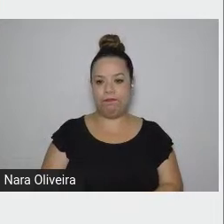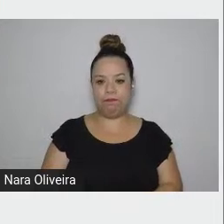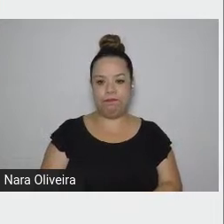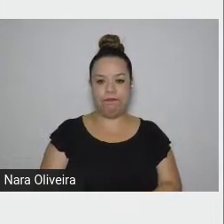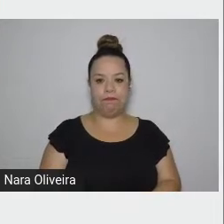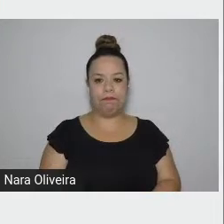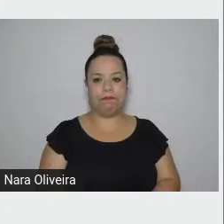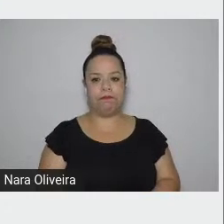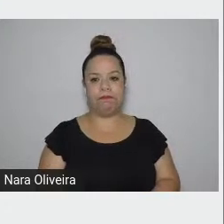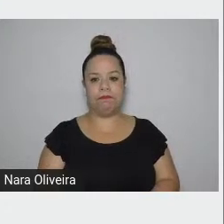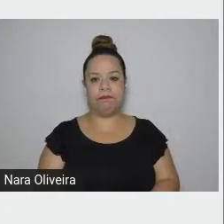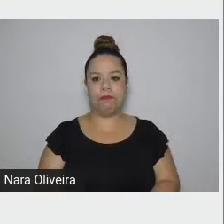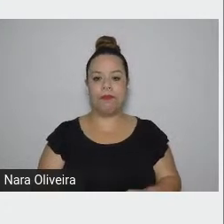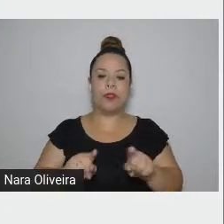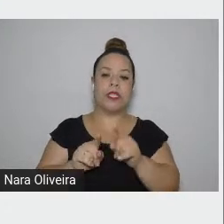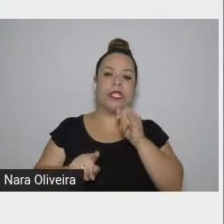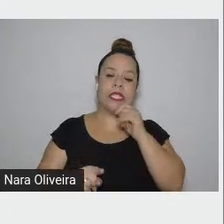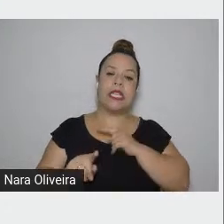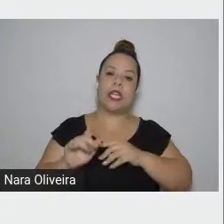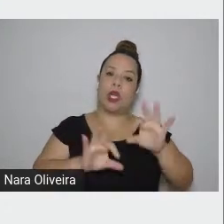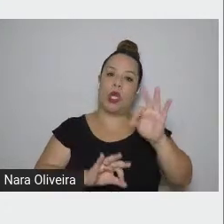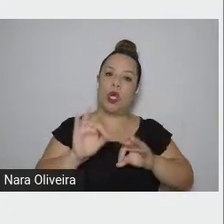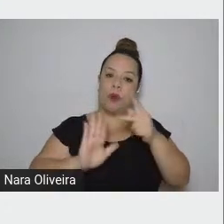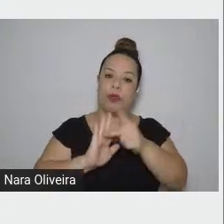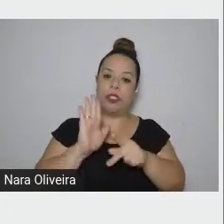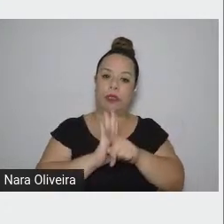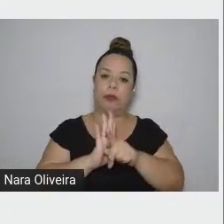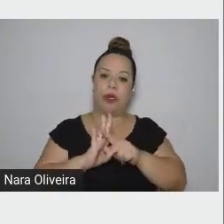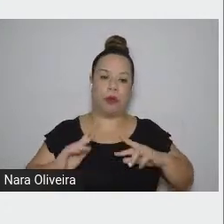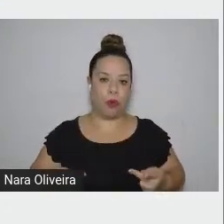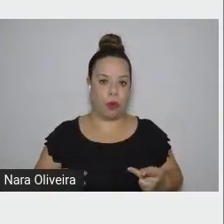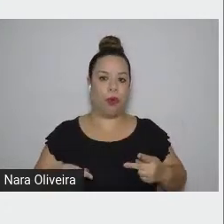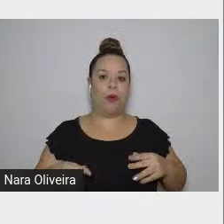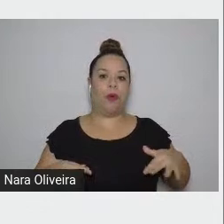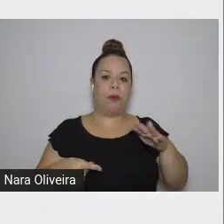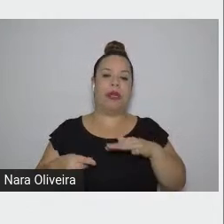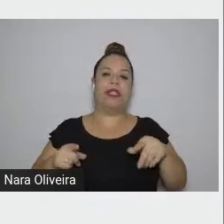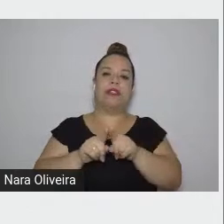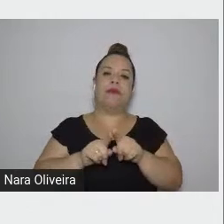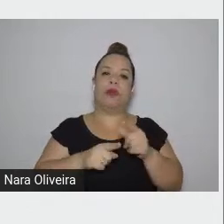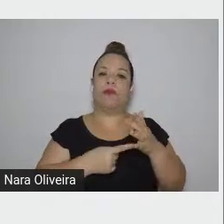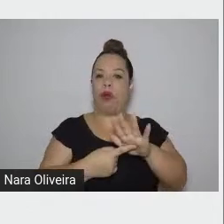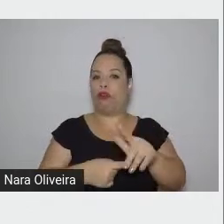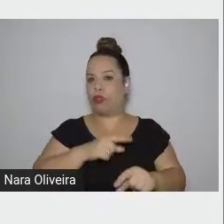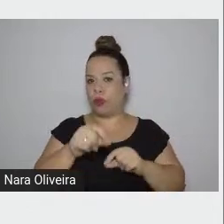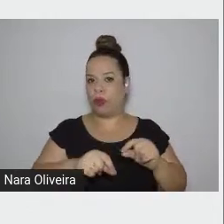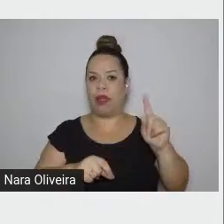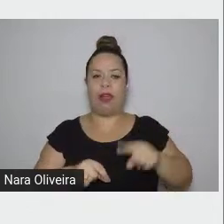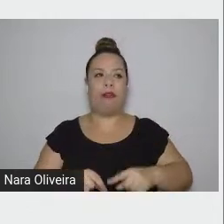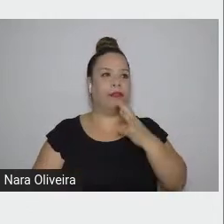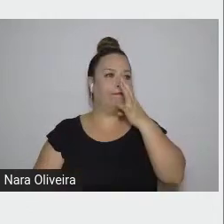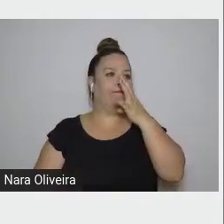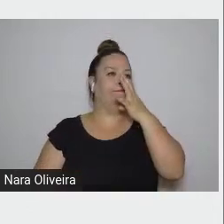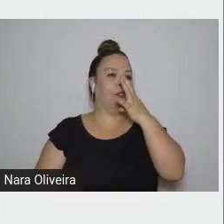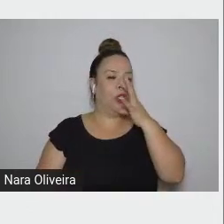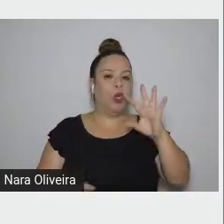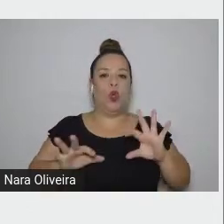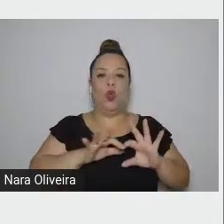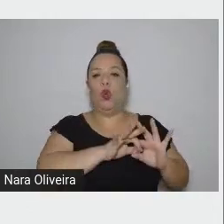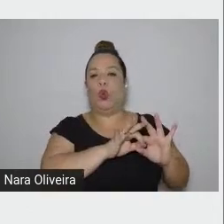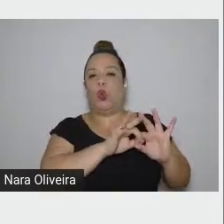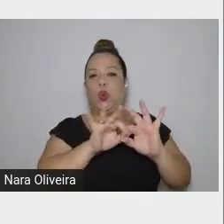humanista, as obras completas de Saramago revelam uma admirável unidade e uma